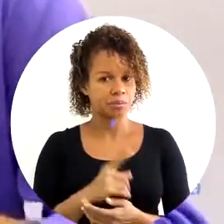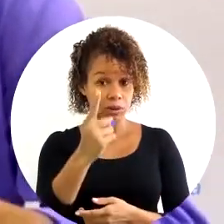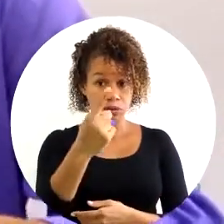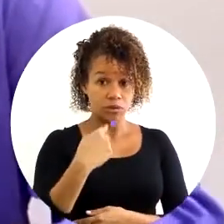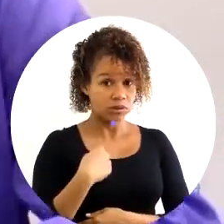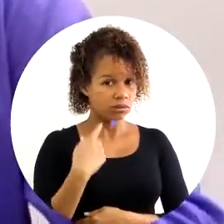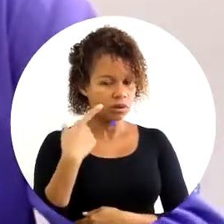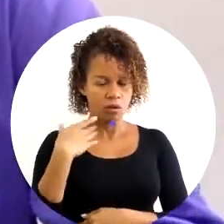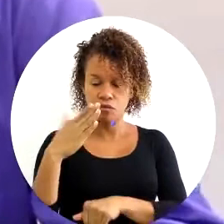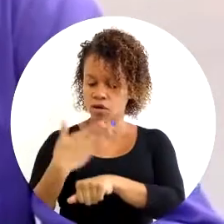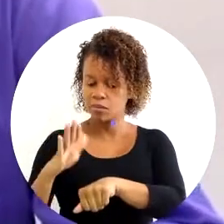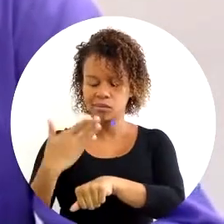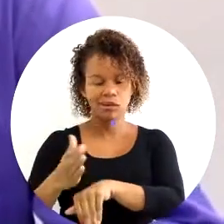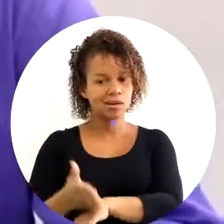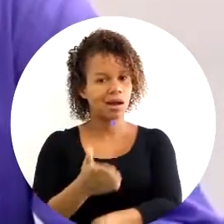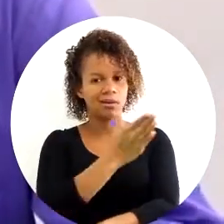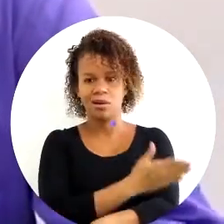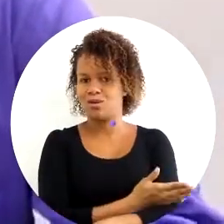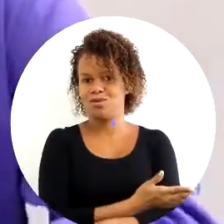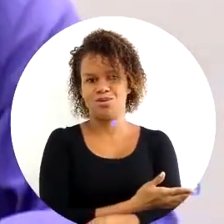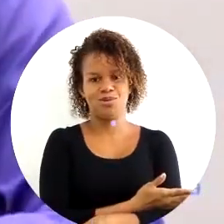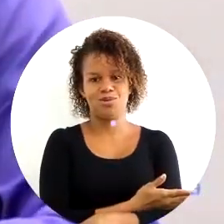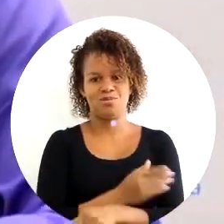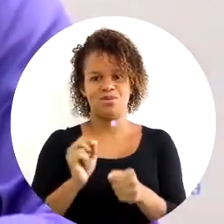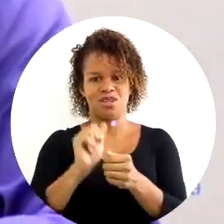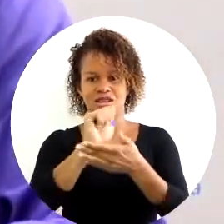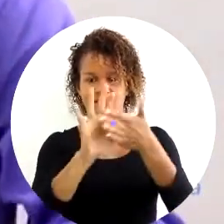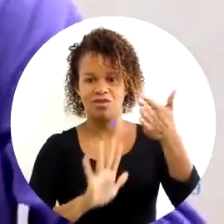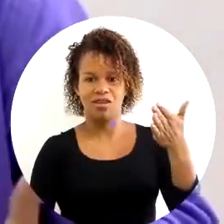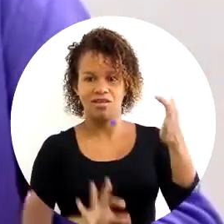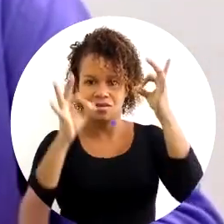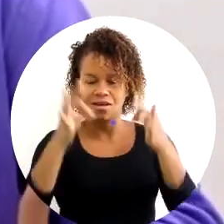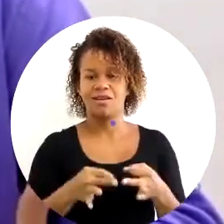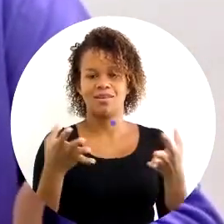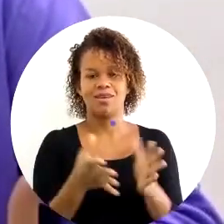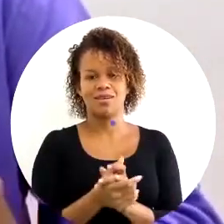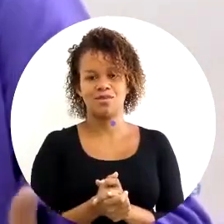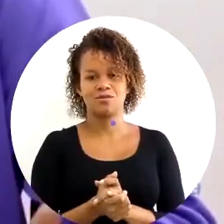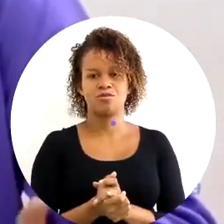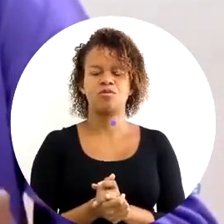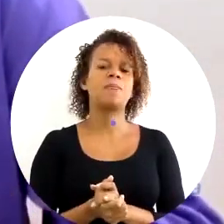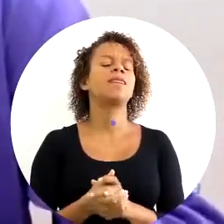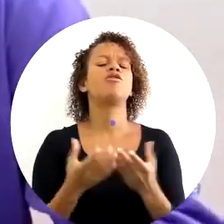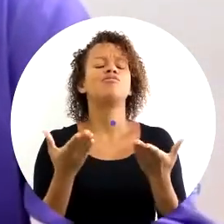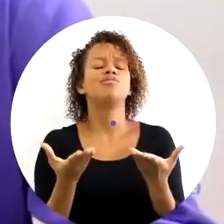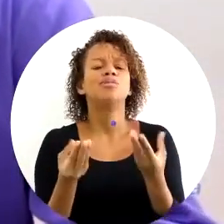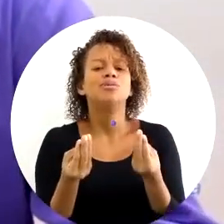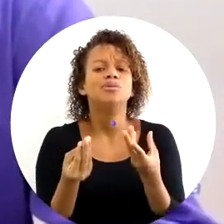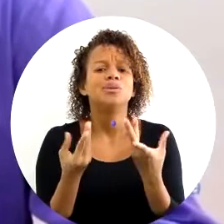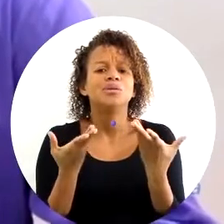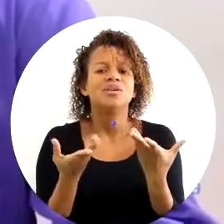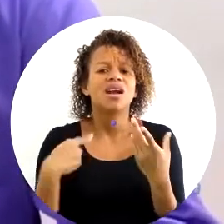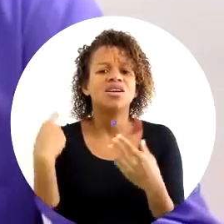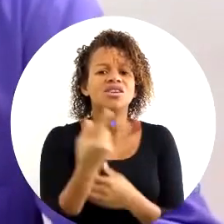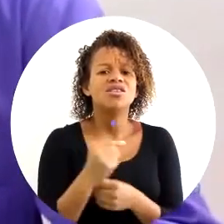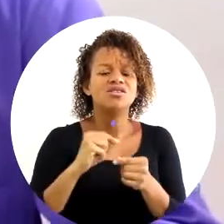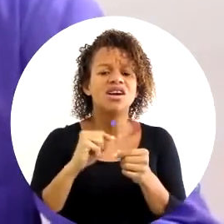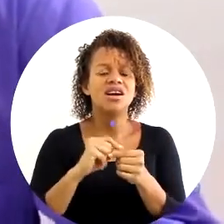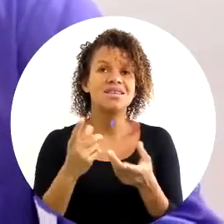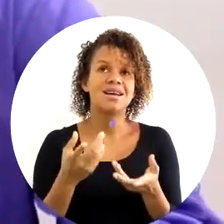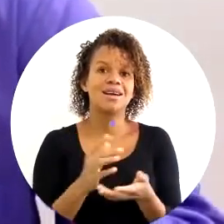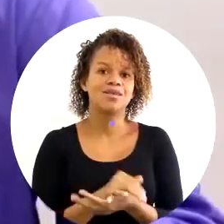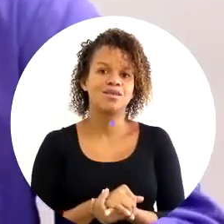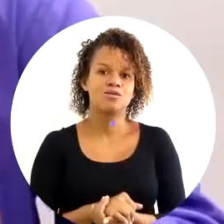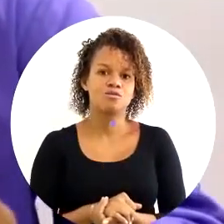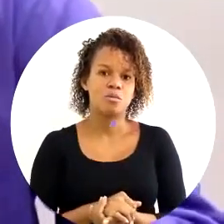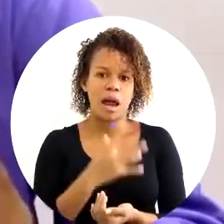bem, eu e você não fomos treinados para executar essa tarefa de maneira correta. Logo, é muito provável que a gente faça